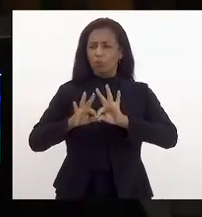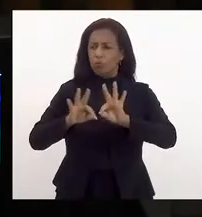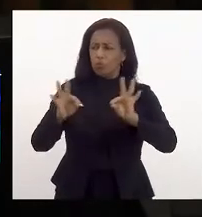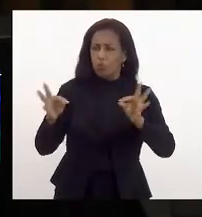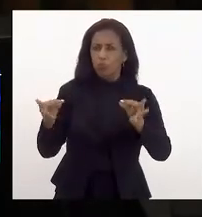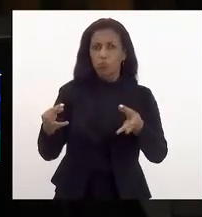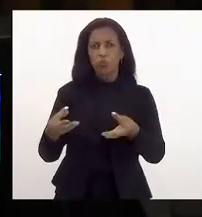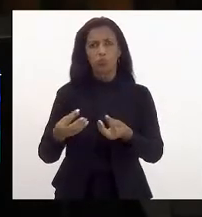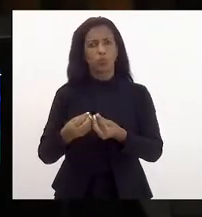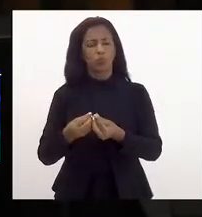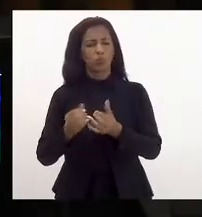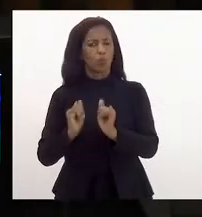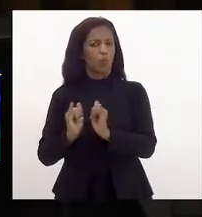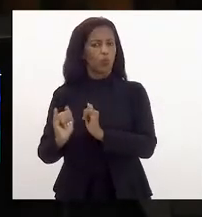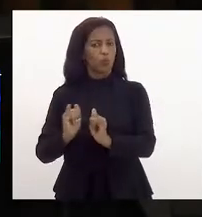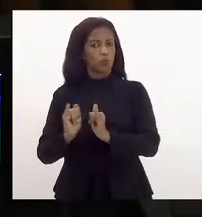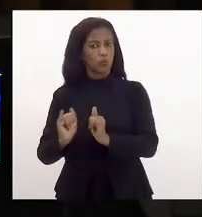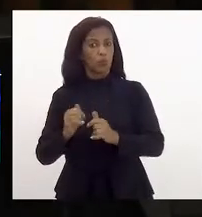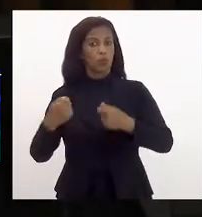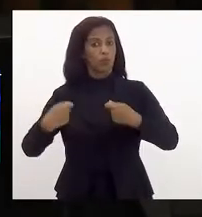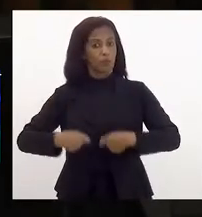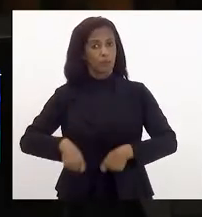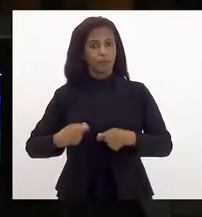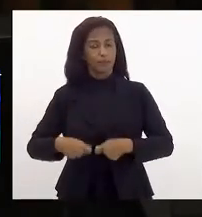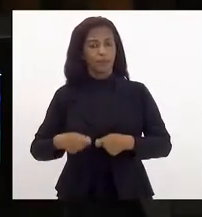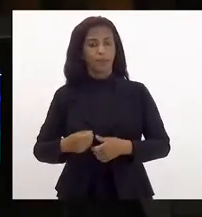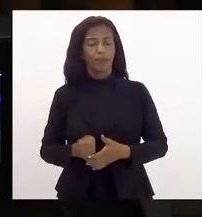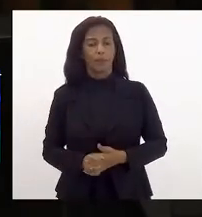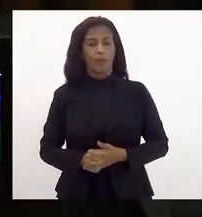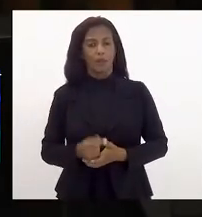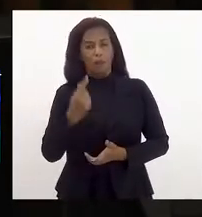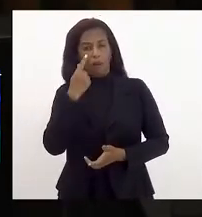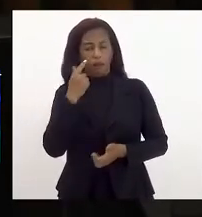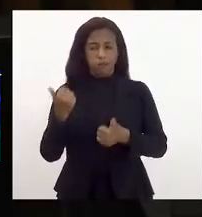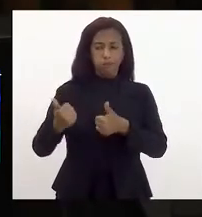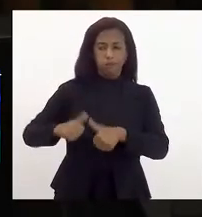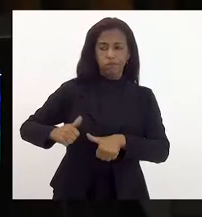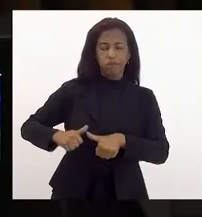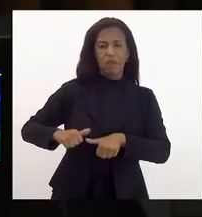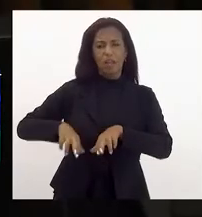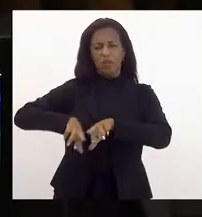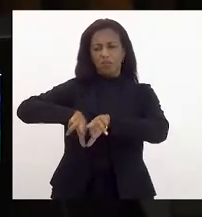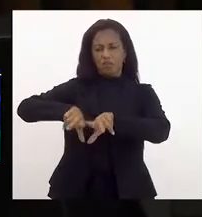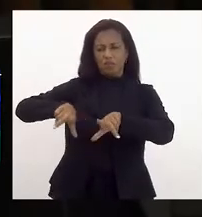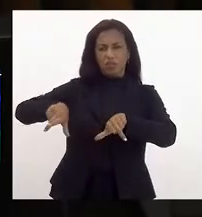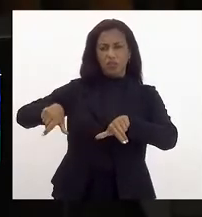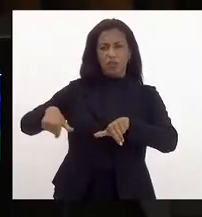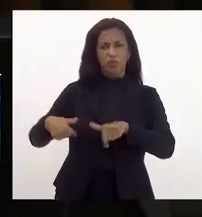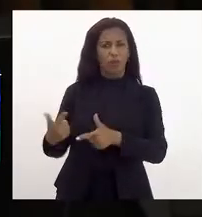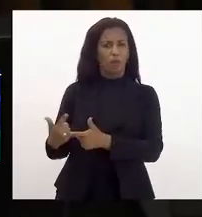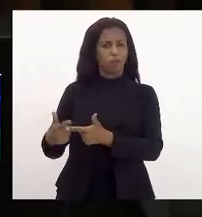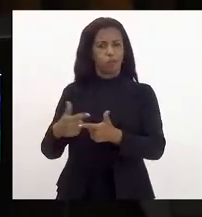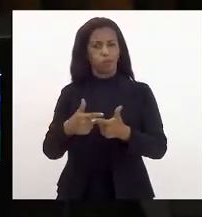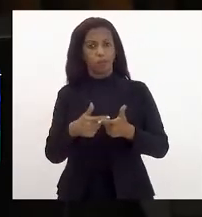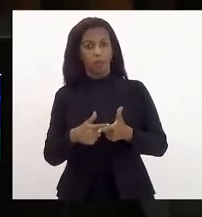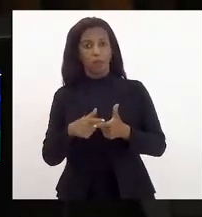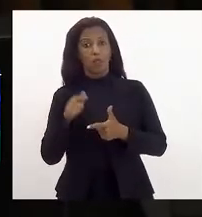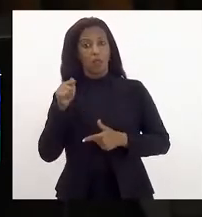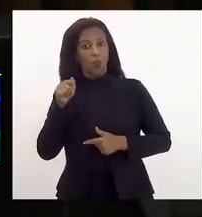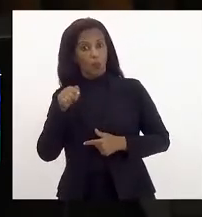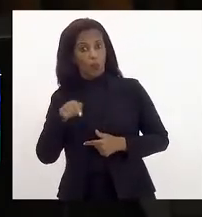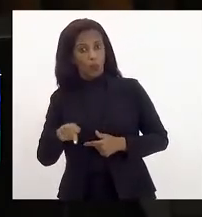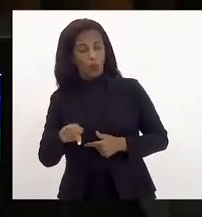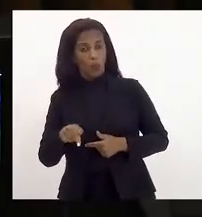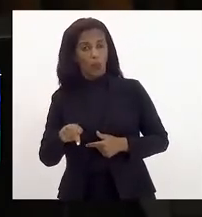de dados necessários para simular as mais diversas situações. E com esse instrumento